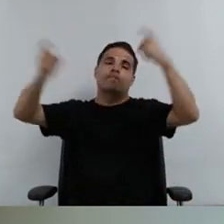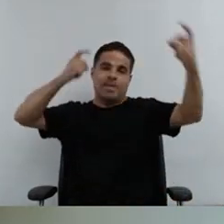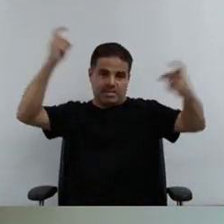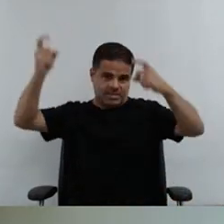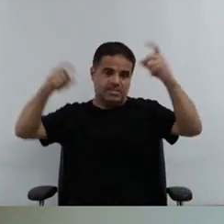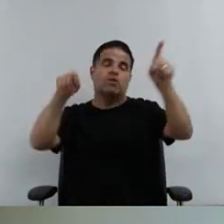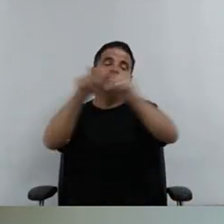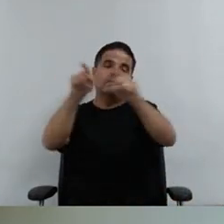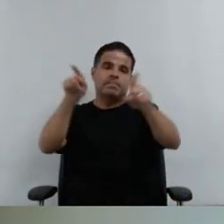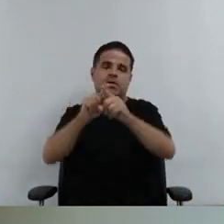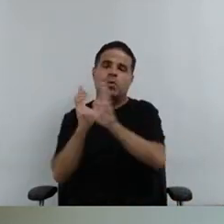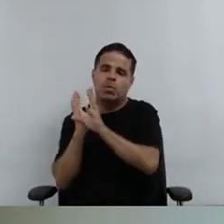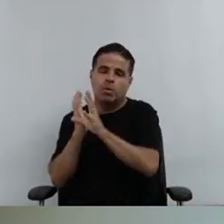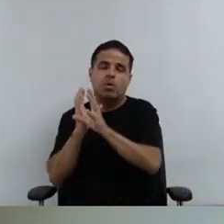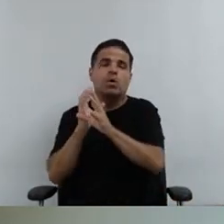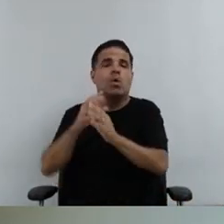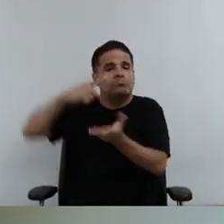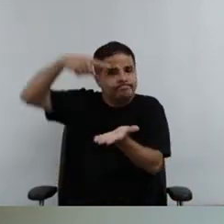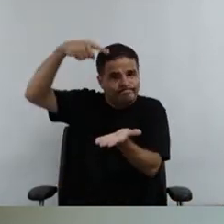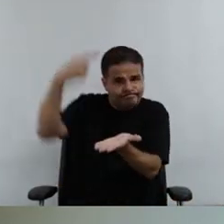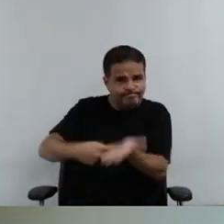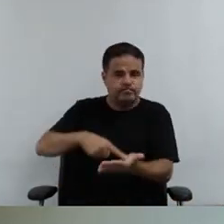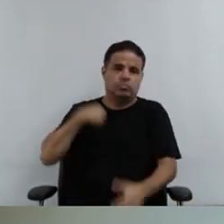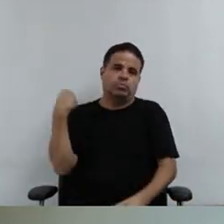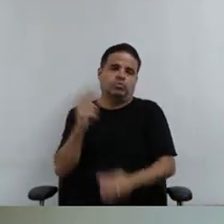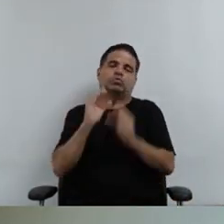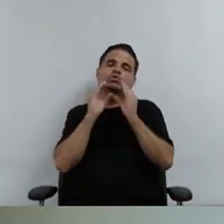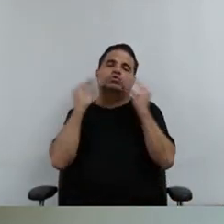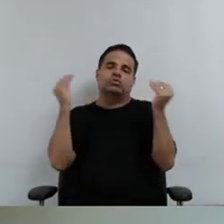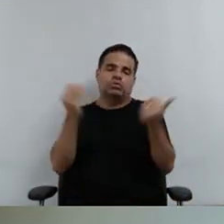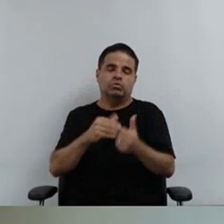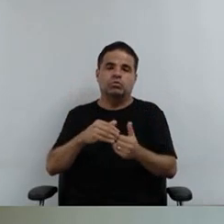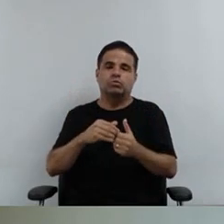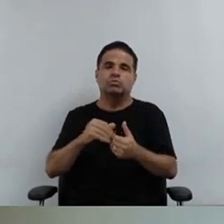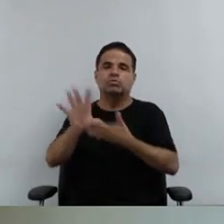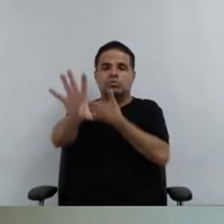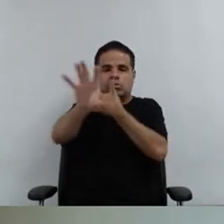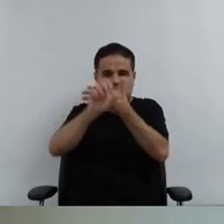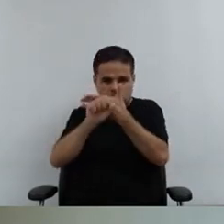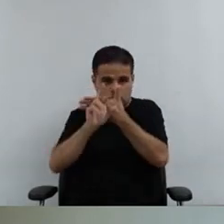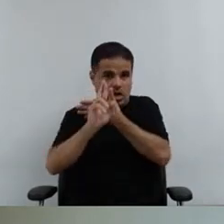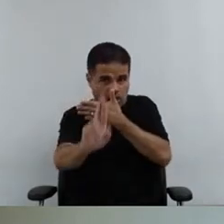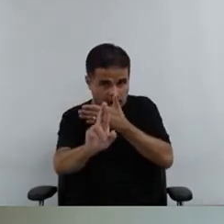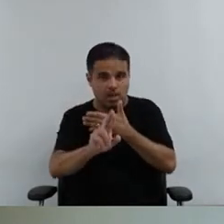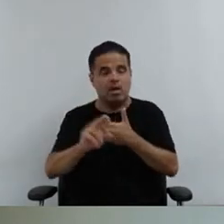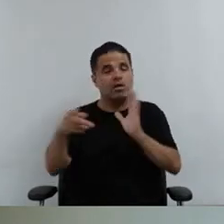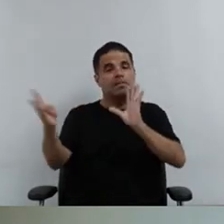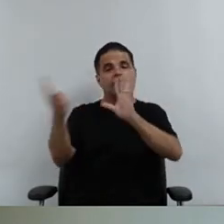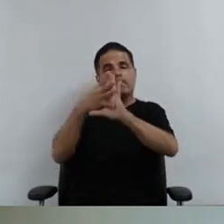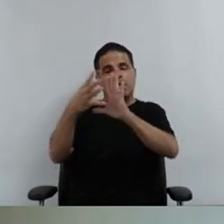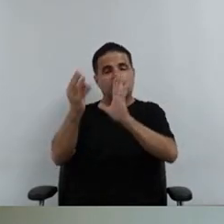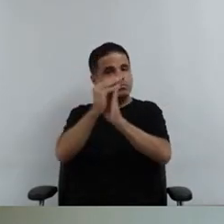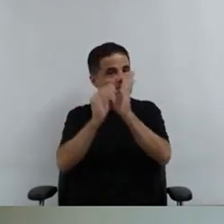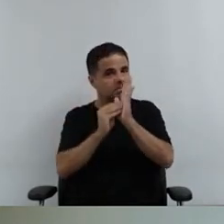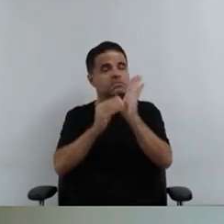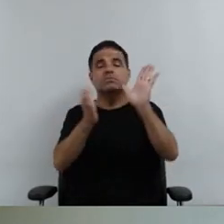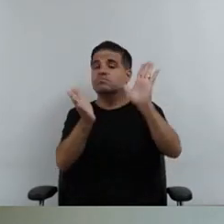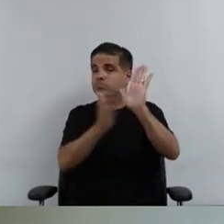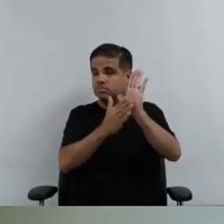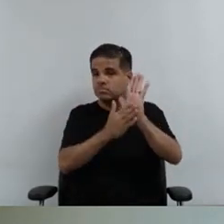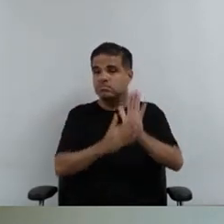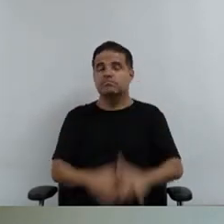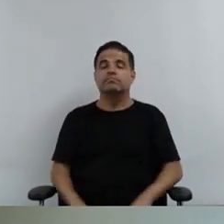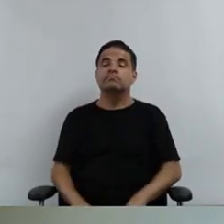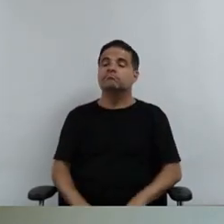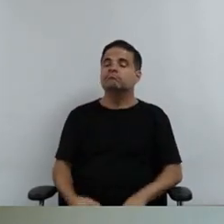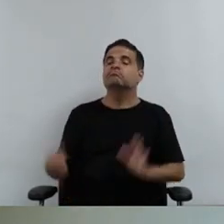o total compromisso do Conselho Consultivo da Ouvidoria com essa pauta, com essa proposta e deixar